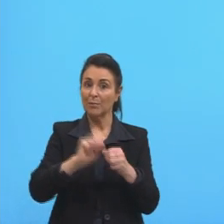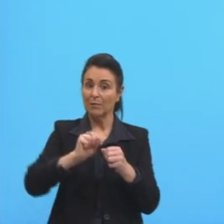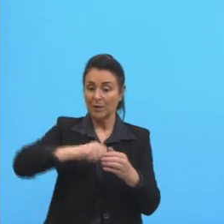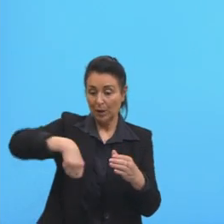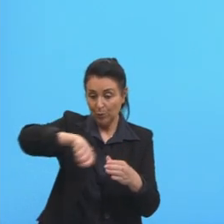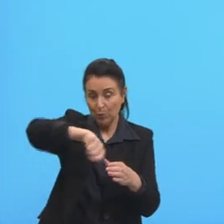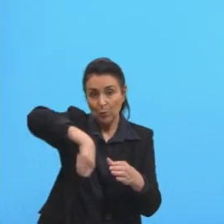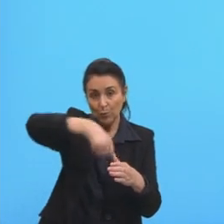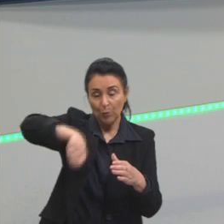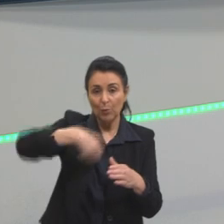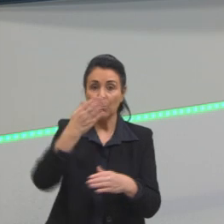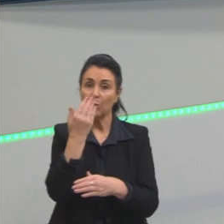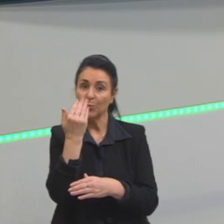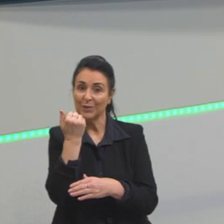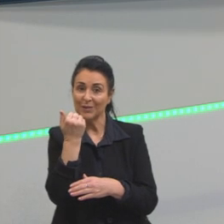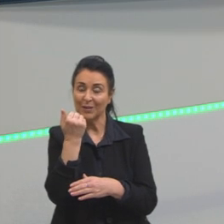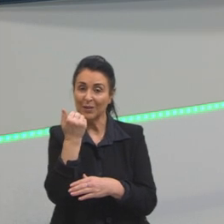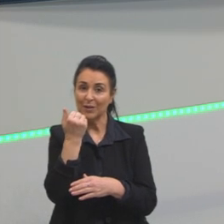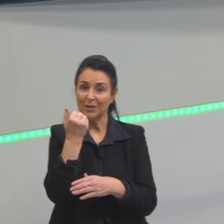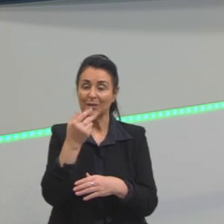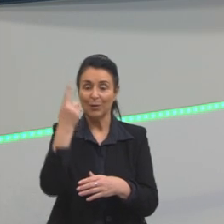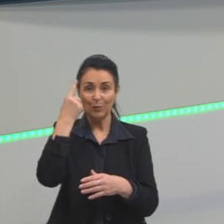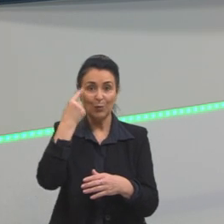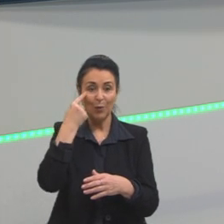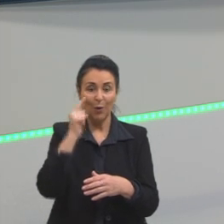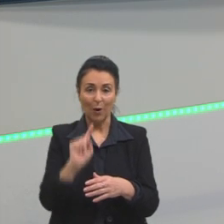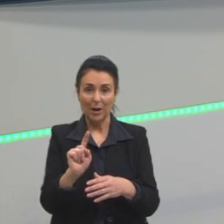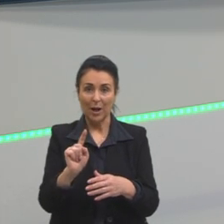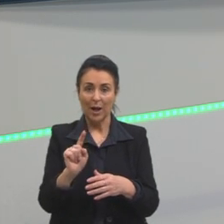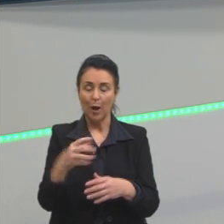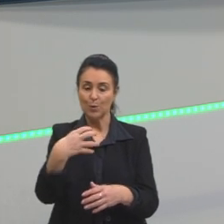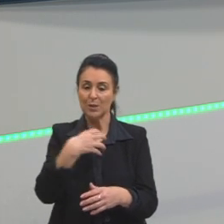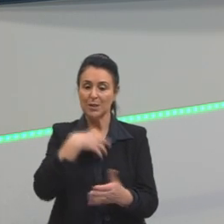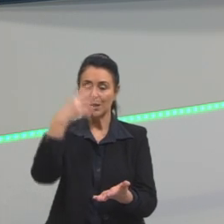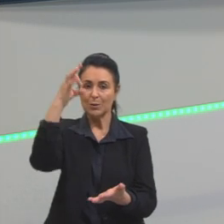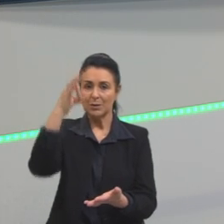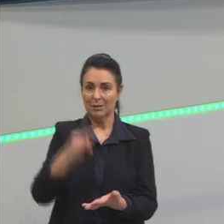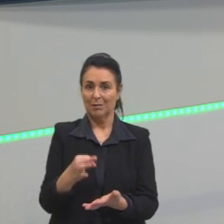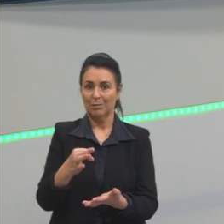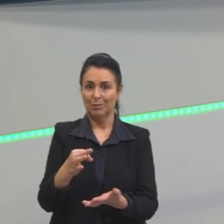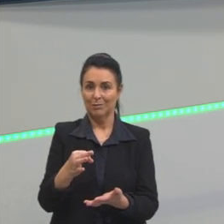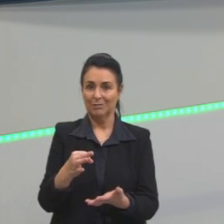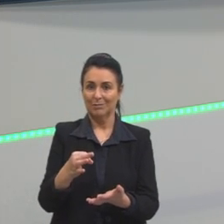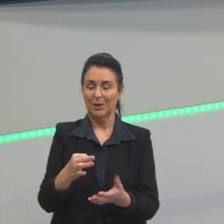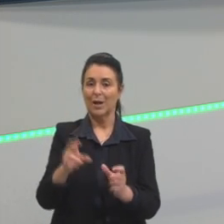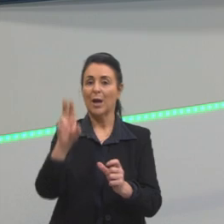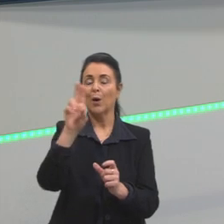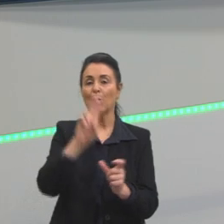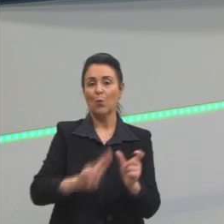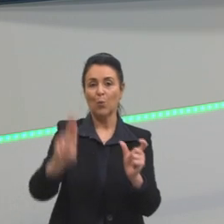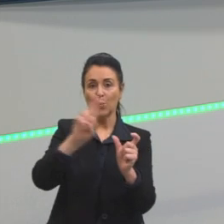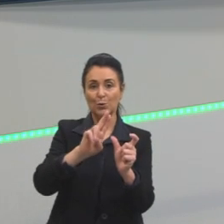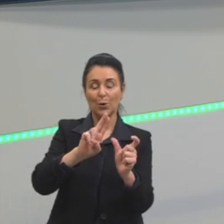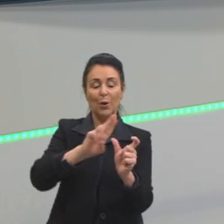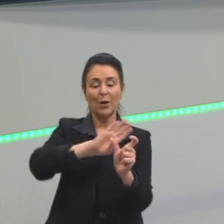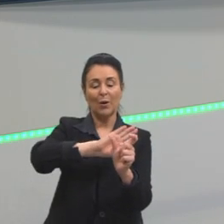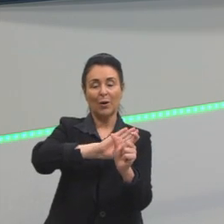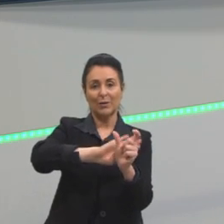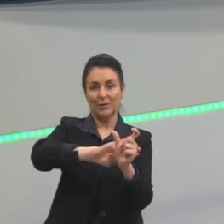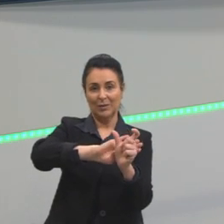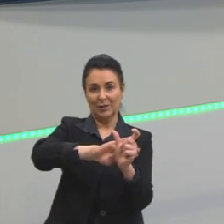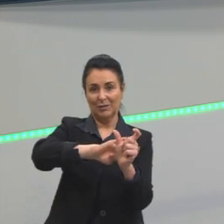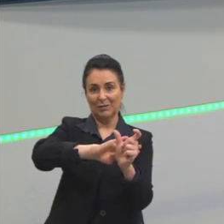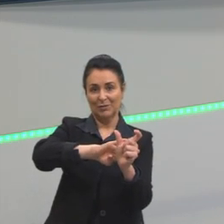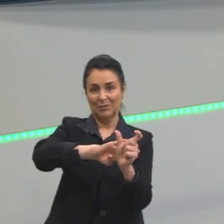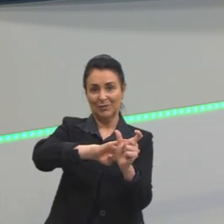lê essas primeiras acepções do dicionário a gente tem ali usos denotativos a gente tem usos que a gente vai